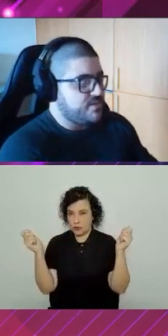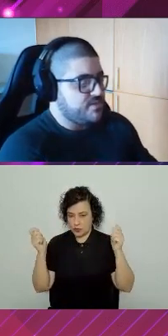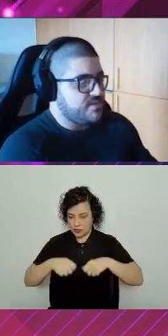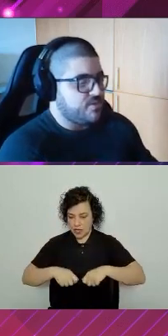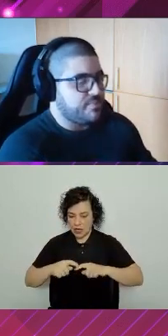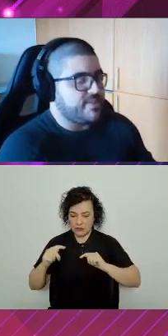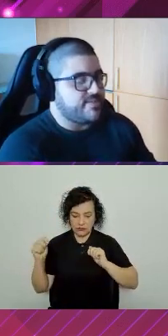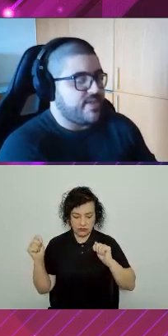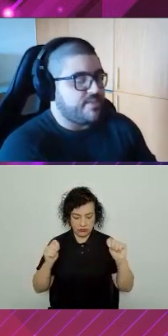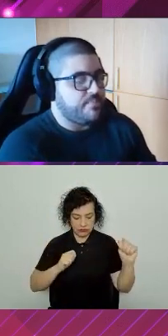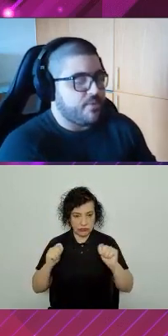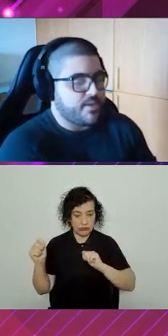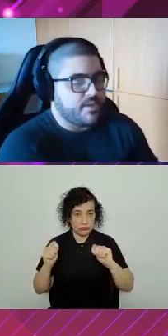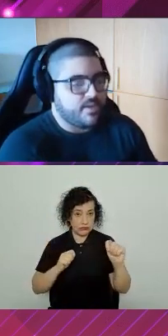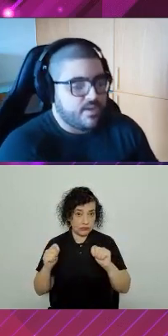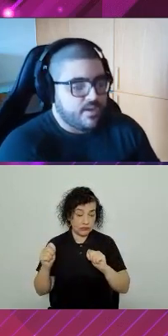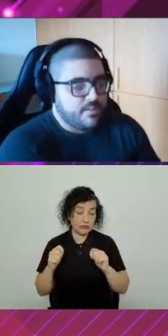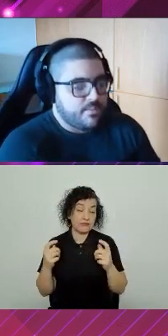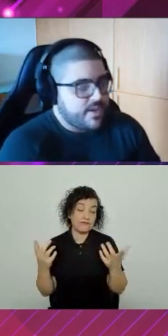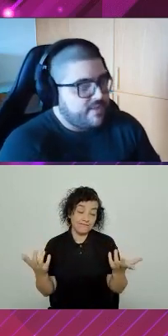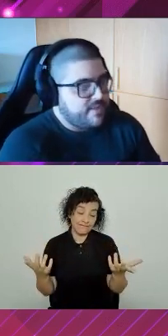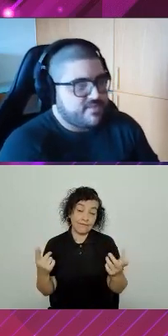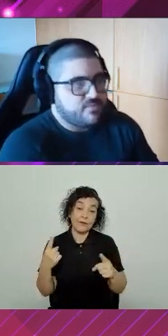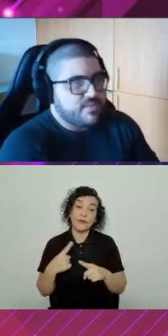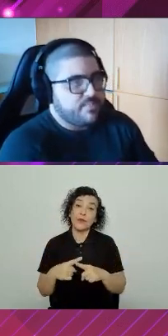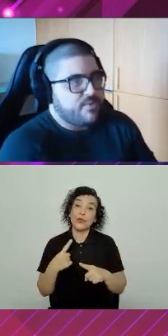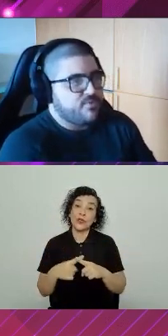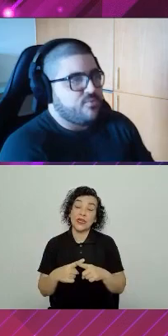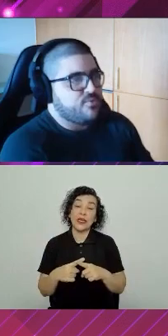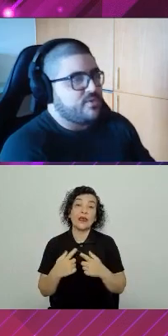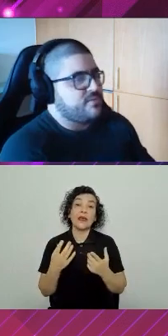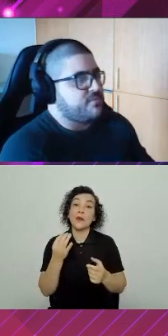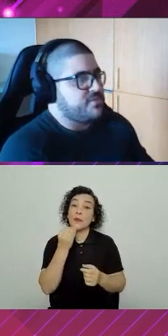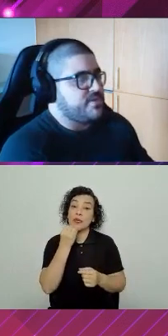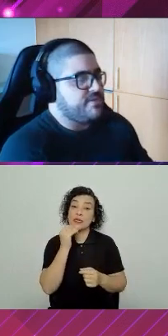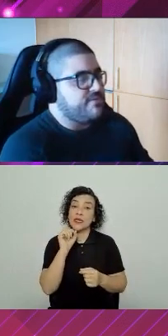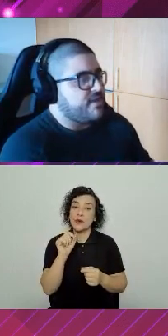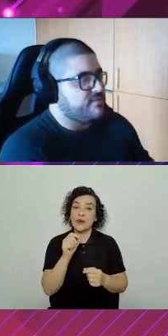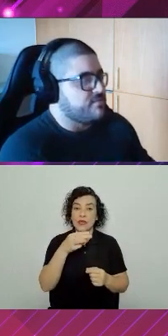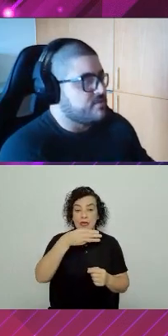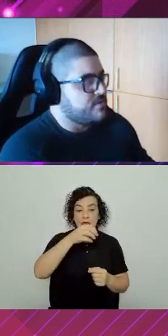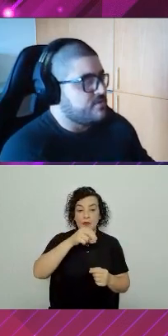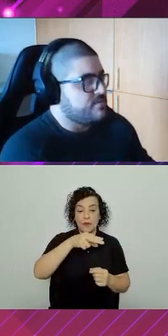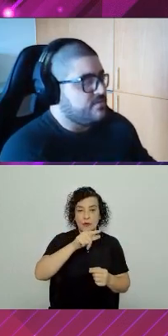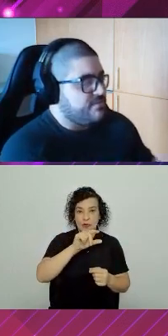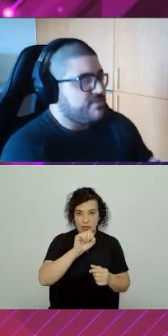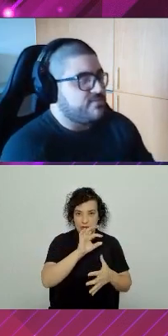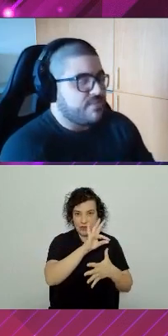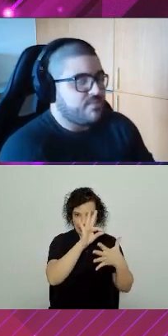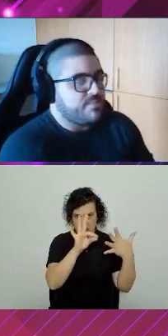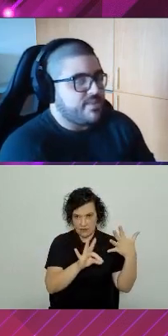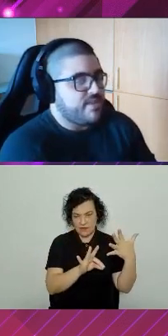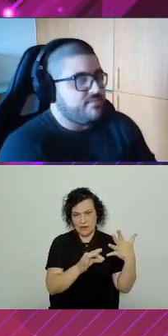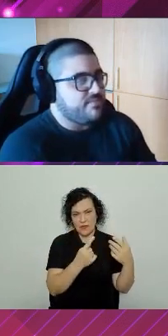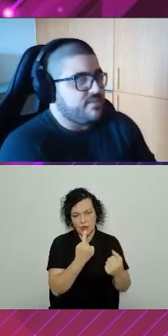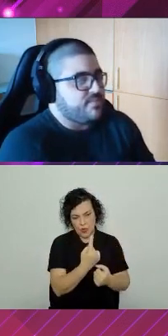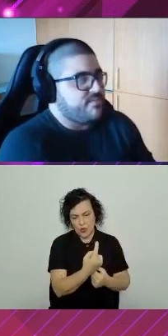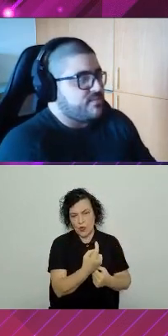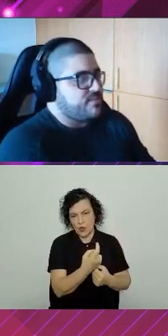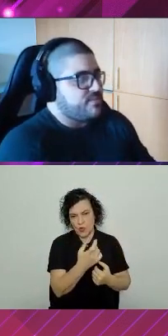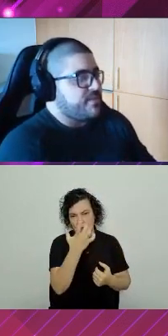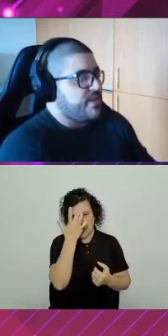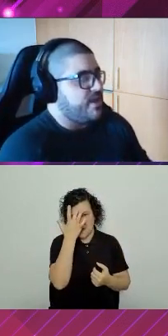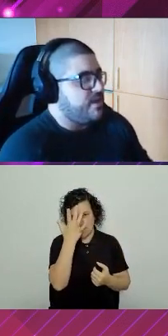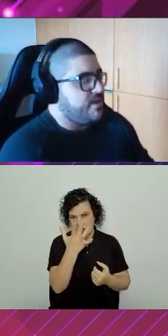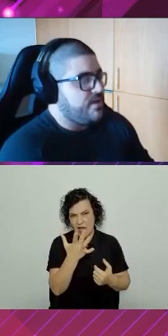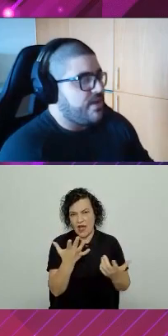de complexidade? Por quê? Porque, cara, fazer um deploy de um monolito front-end é fácil. Você vai fazer um deploy para dev, depois vai